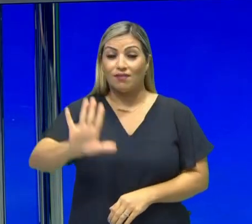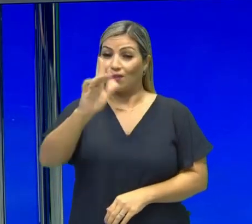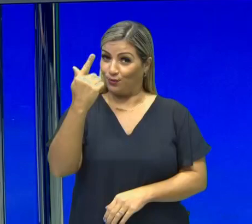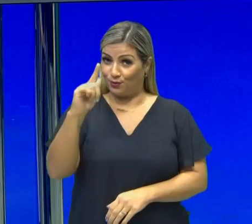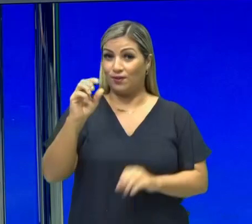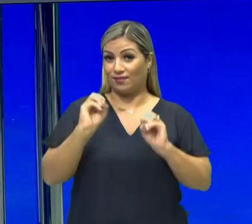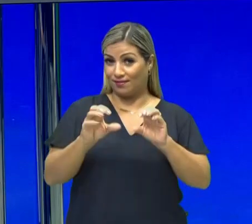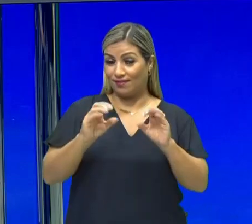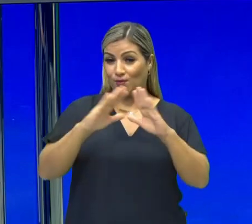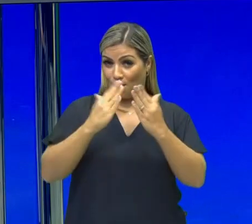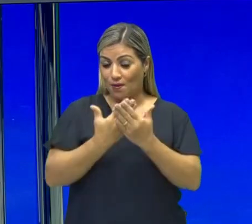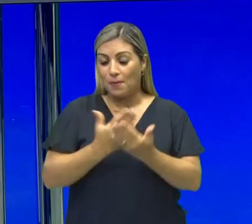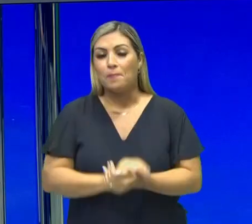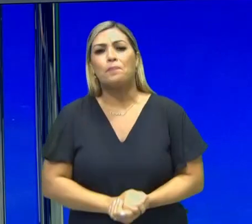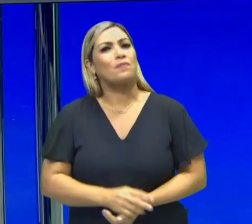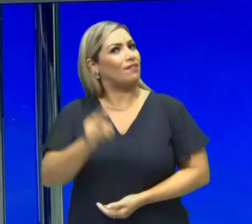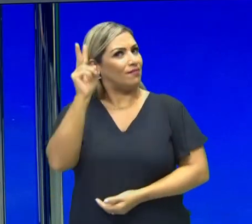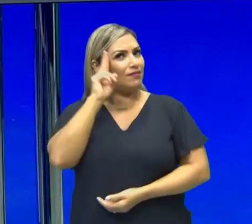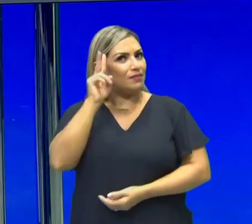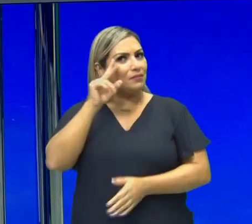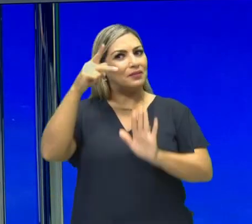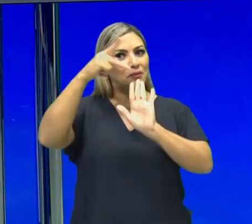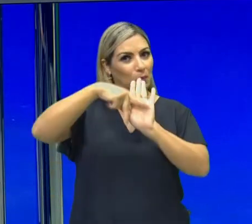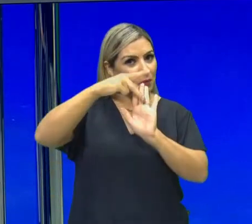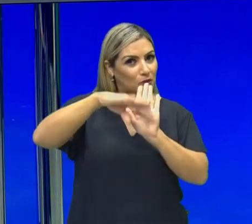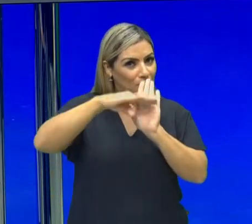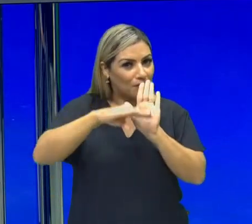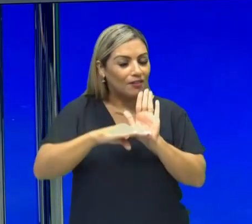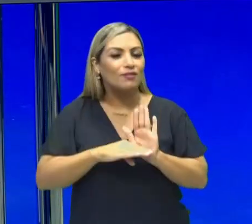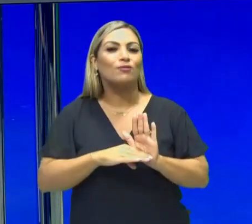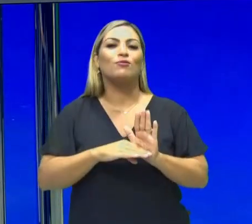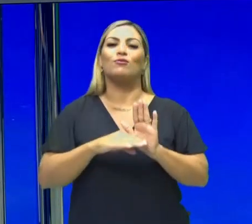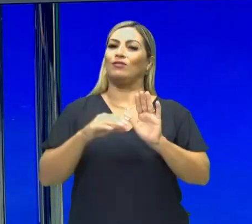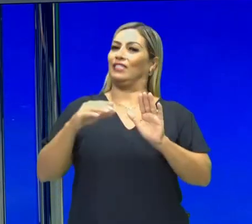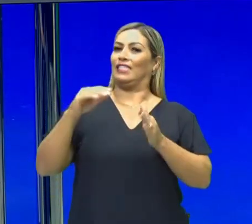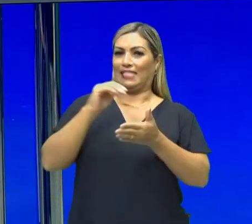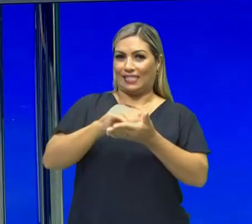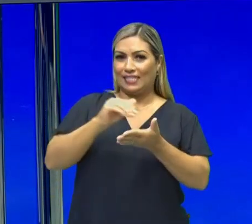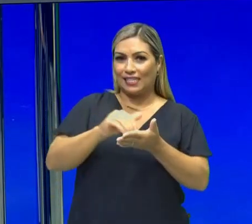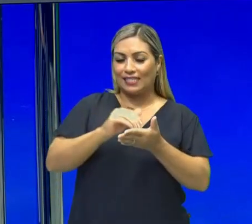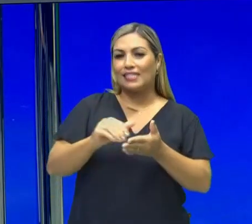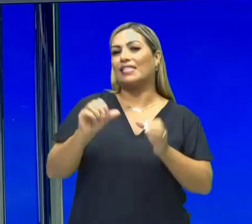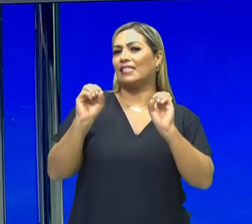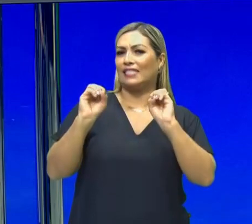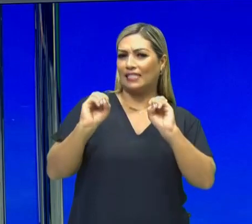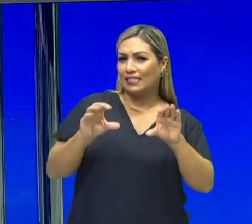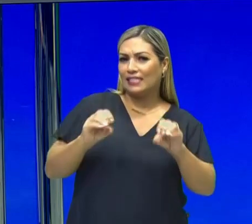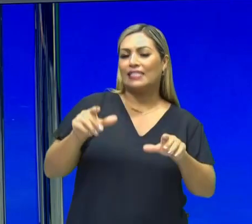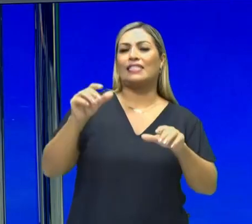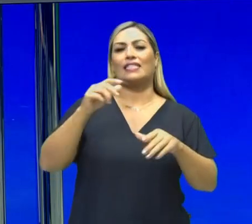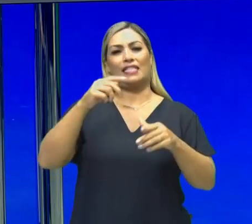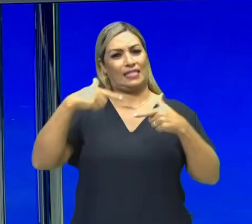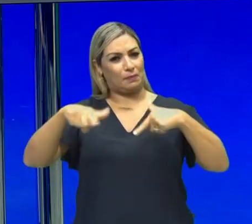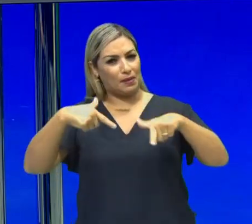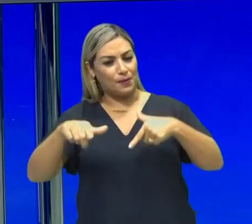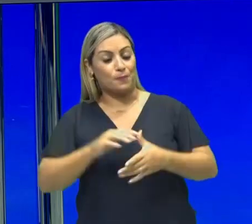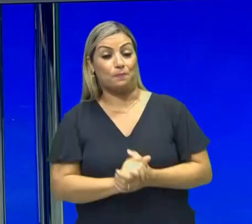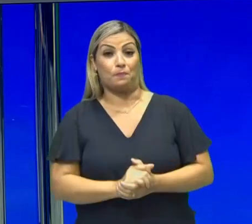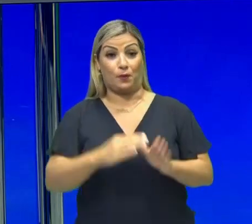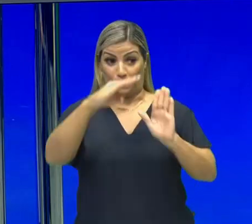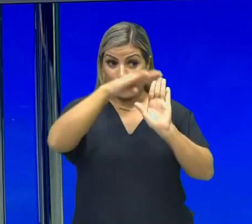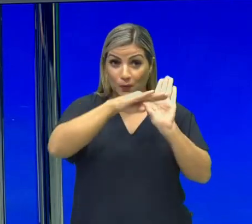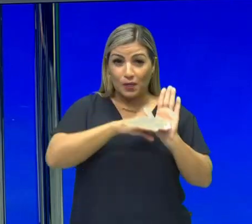Goiás. Lembrando que esse é um projeto Seduque em Ação, que terá programas